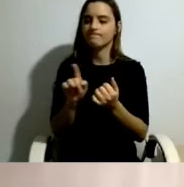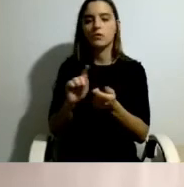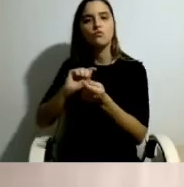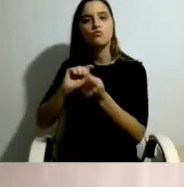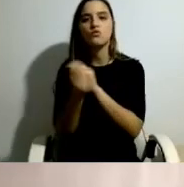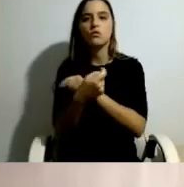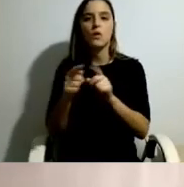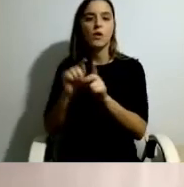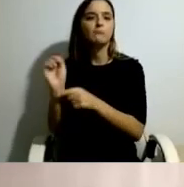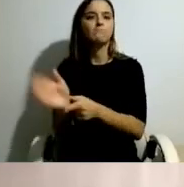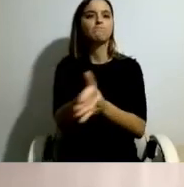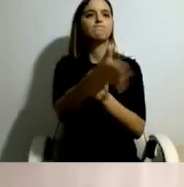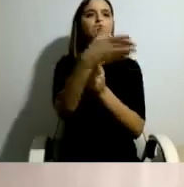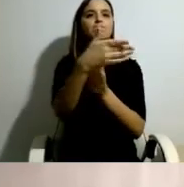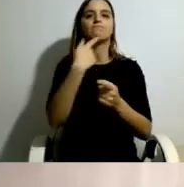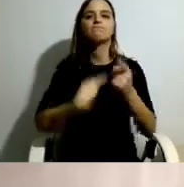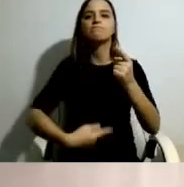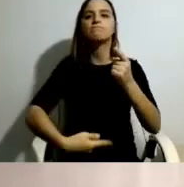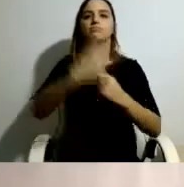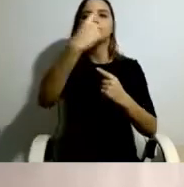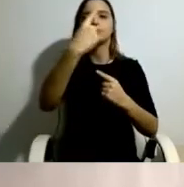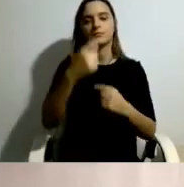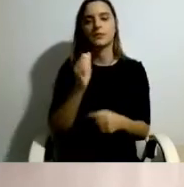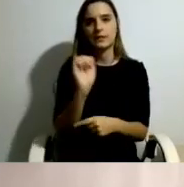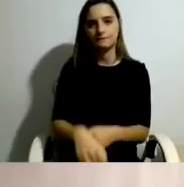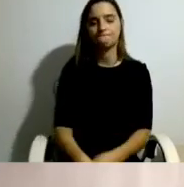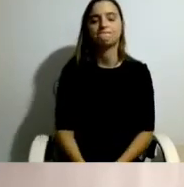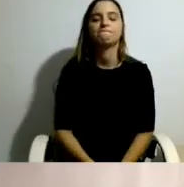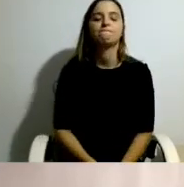de reivindicação e de ação. Podemos voltar atrás?